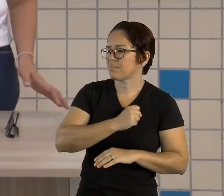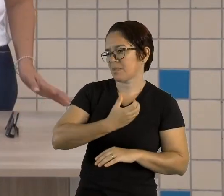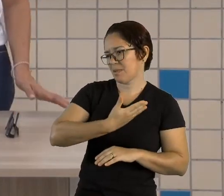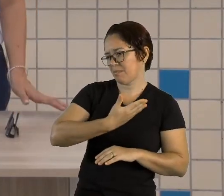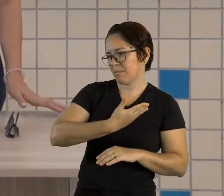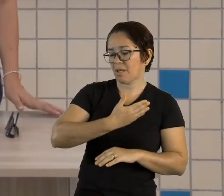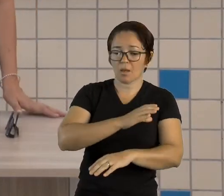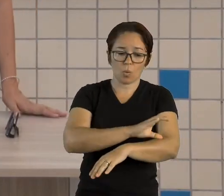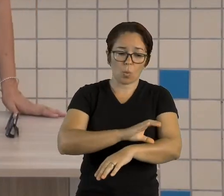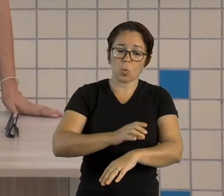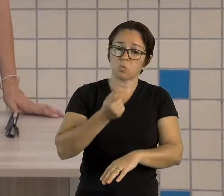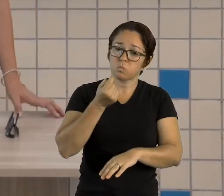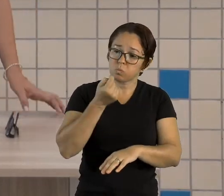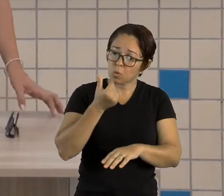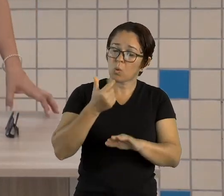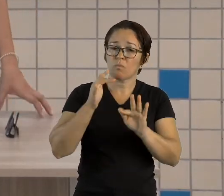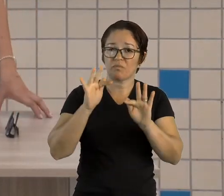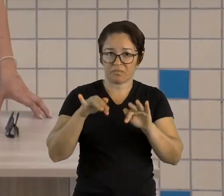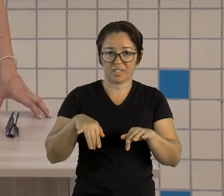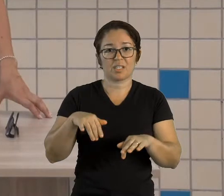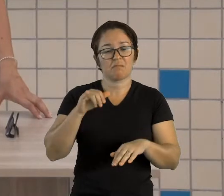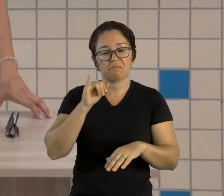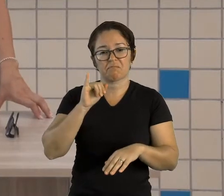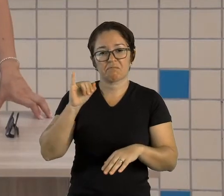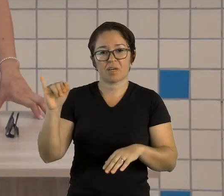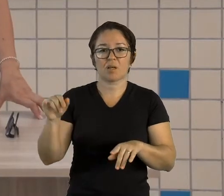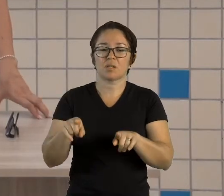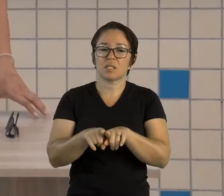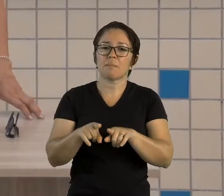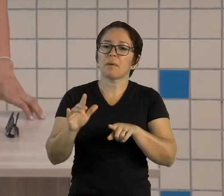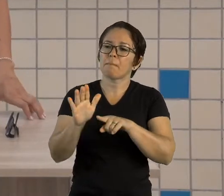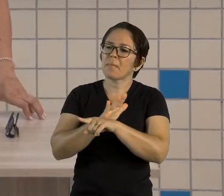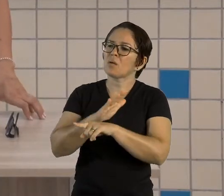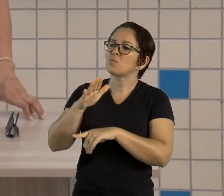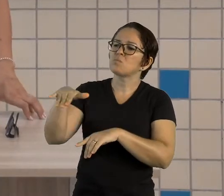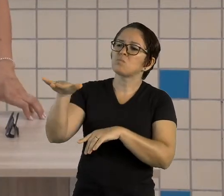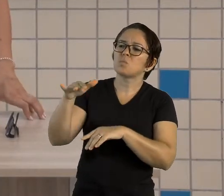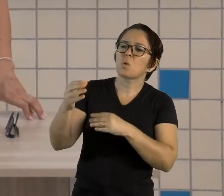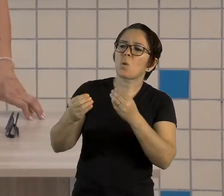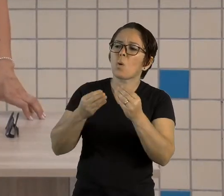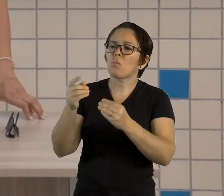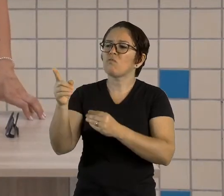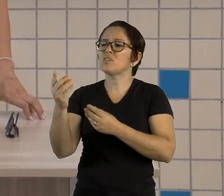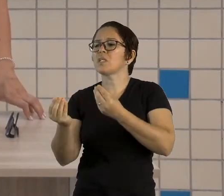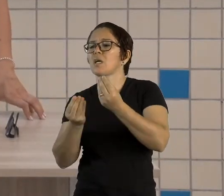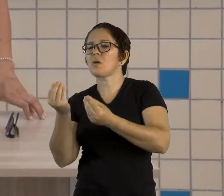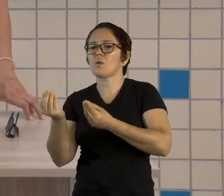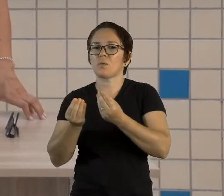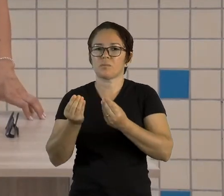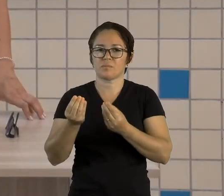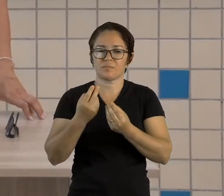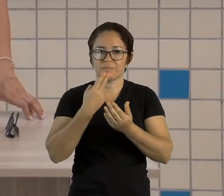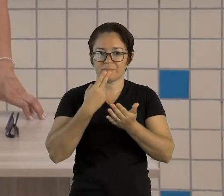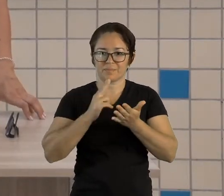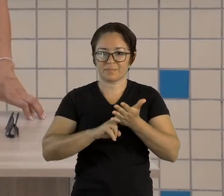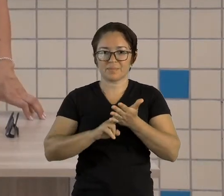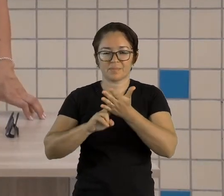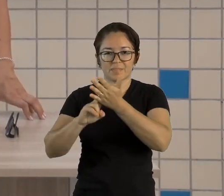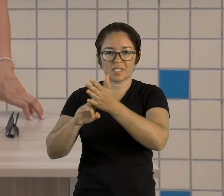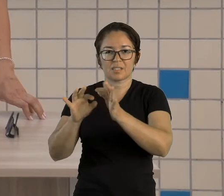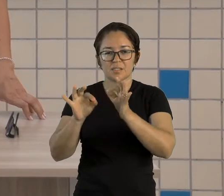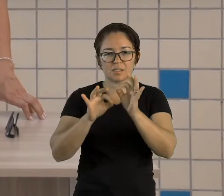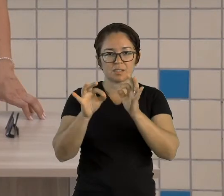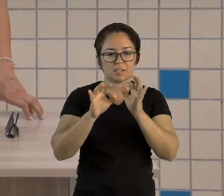que já estava terminando e queria saber como ela estava. A carta da Bianca está organizada